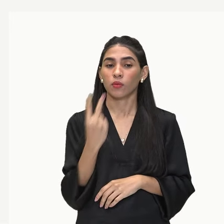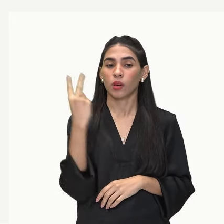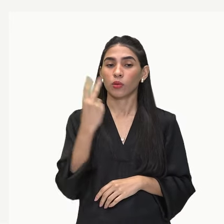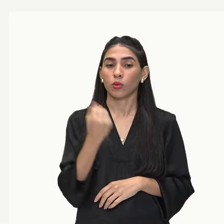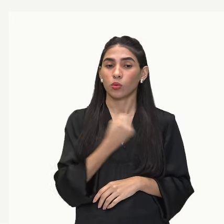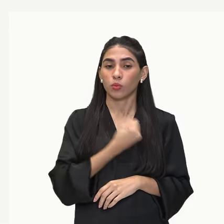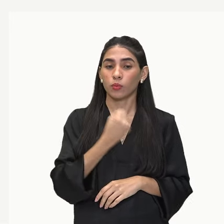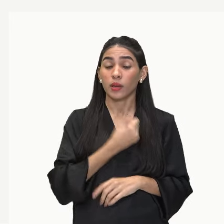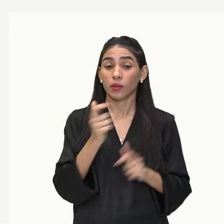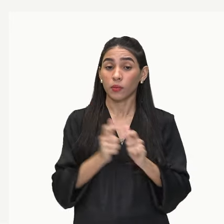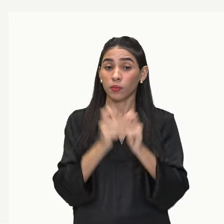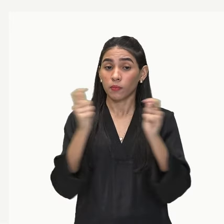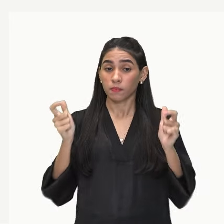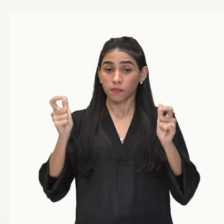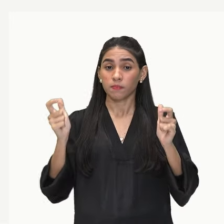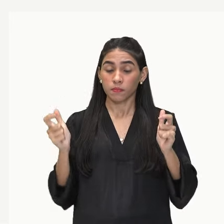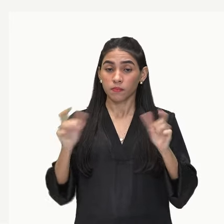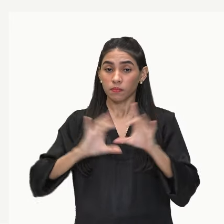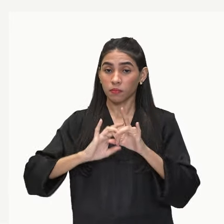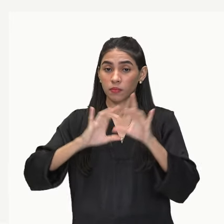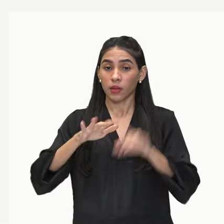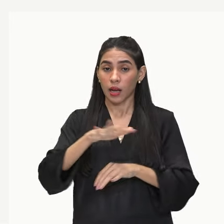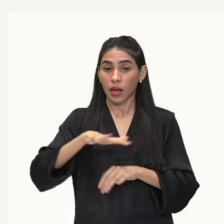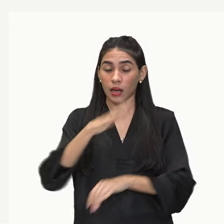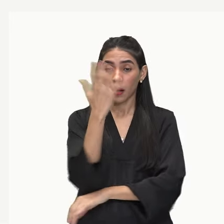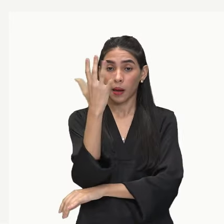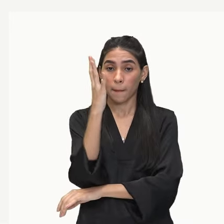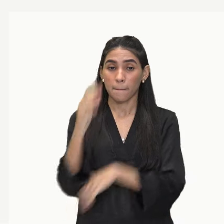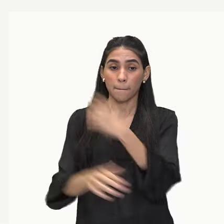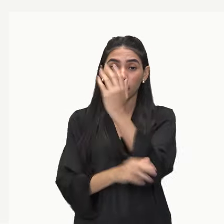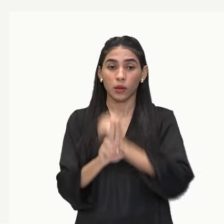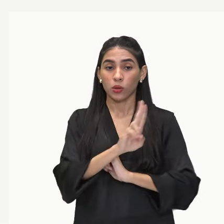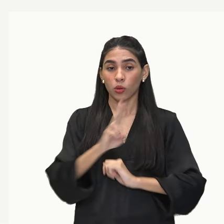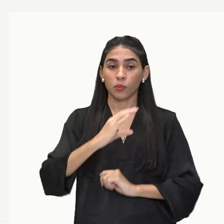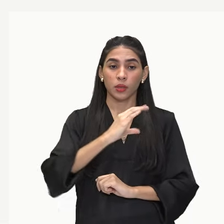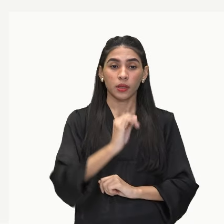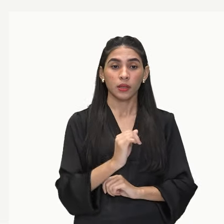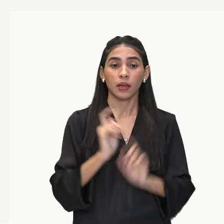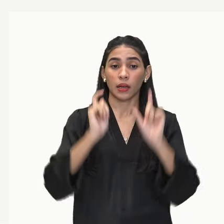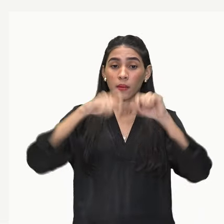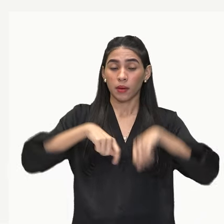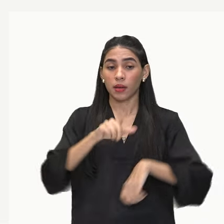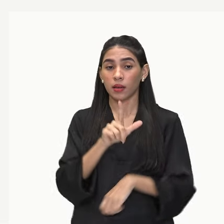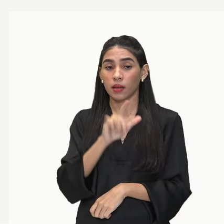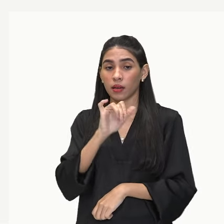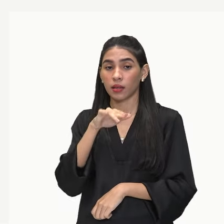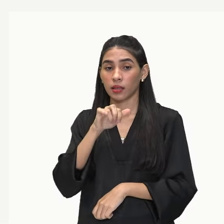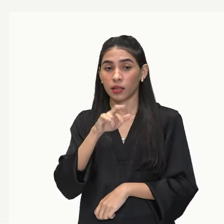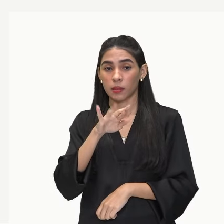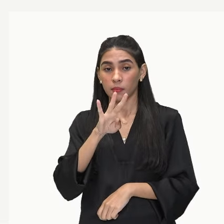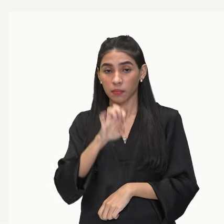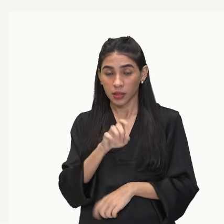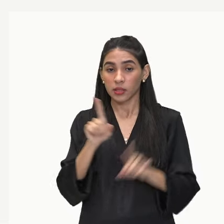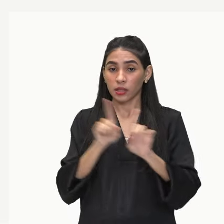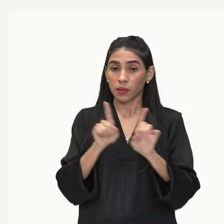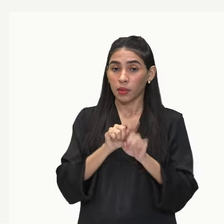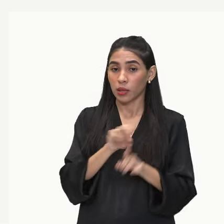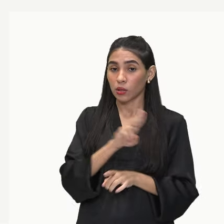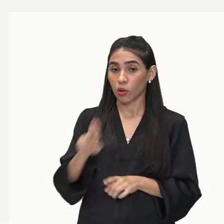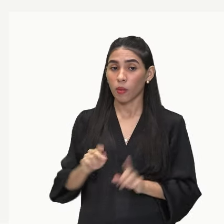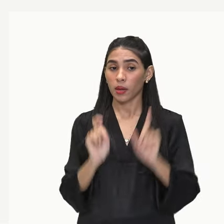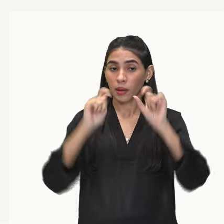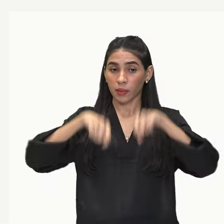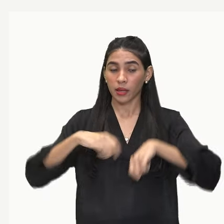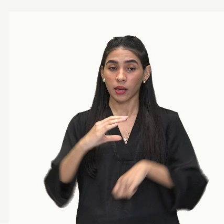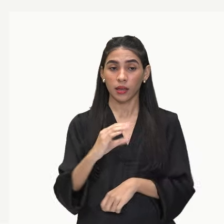valor numérico máximo permitido pelo ambiente. A chamada de capacidade limite, que é também denominada de capacidade